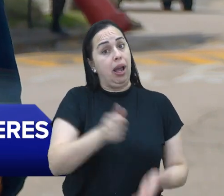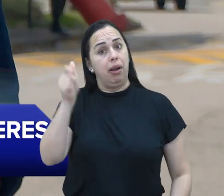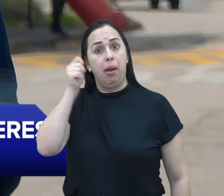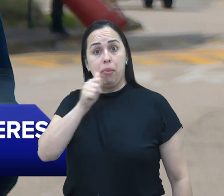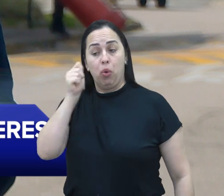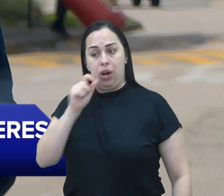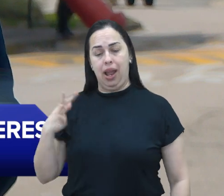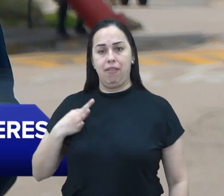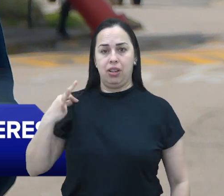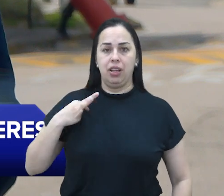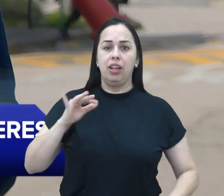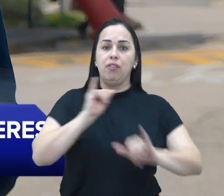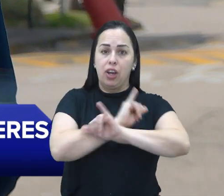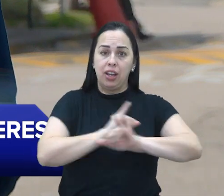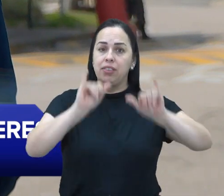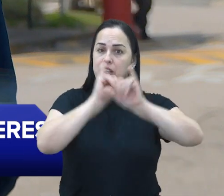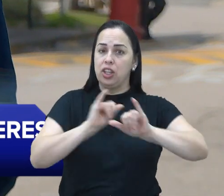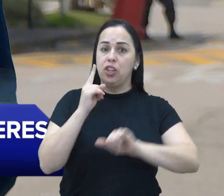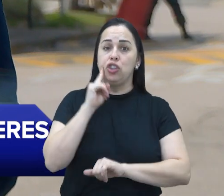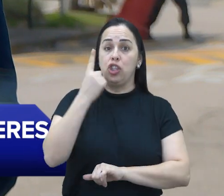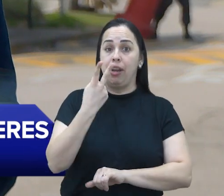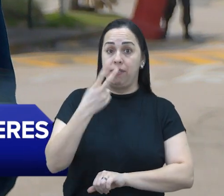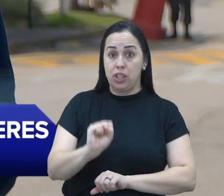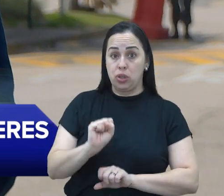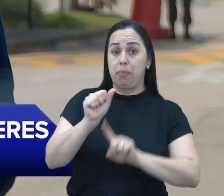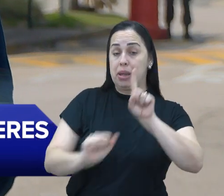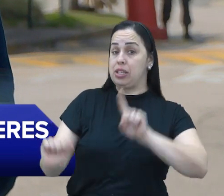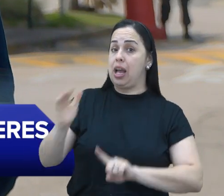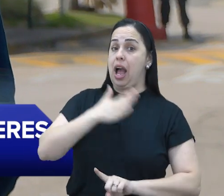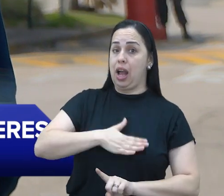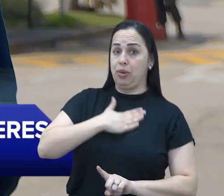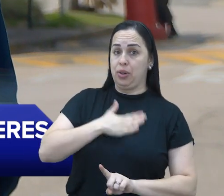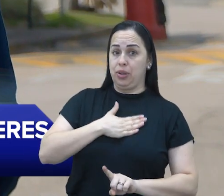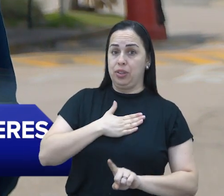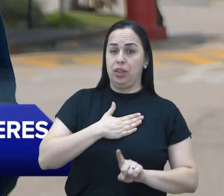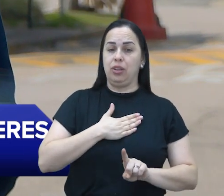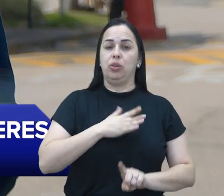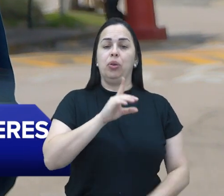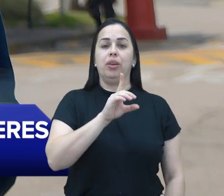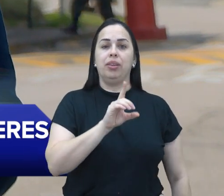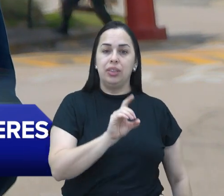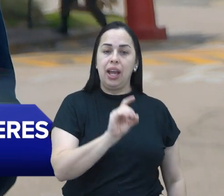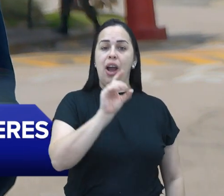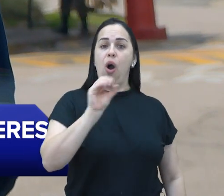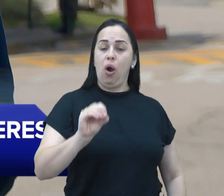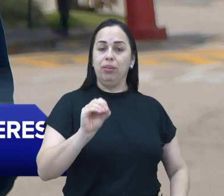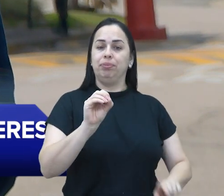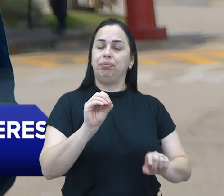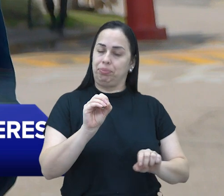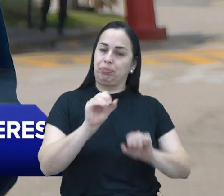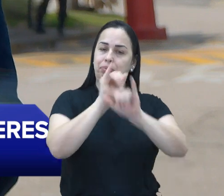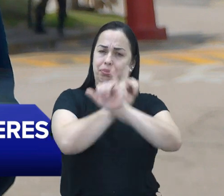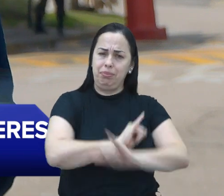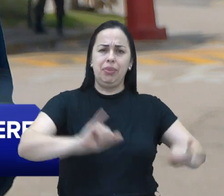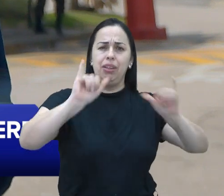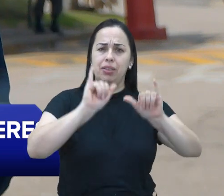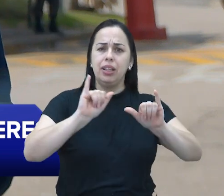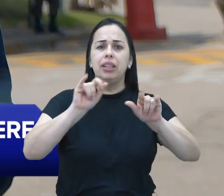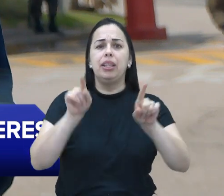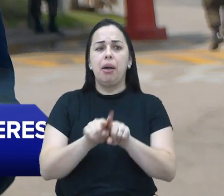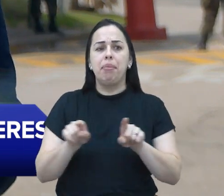uma novidade, foi publicada no último dia 28 de agosto no Diário Oficial da União e